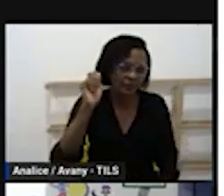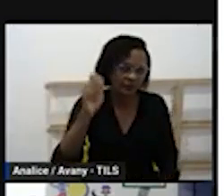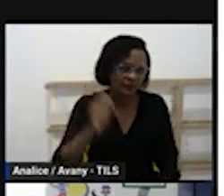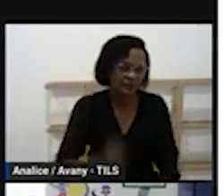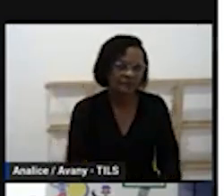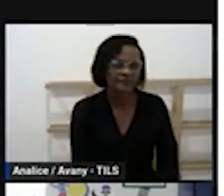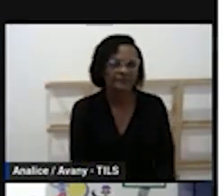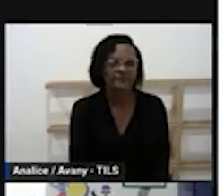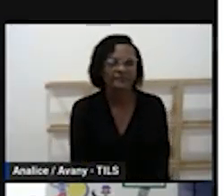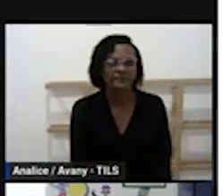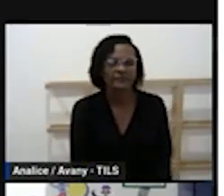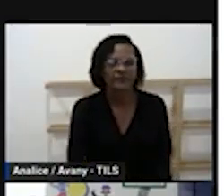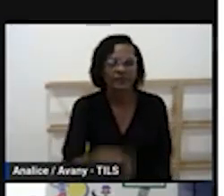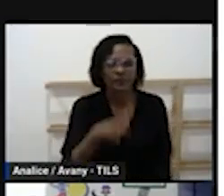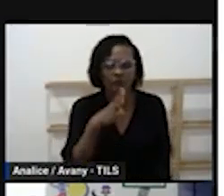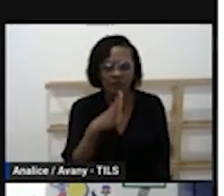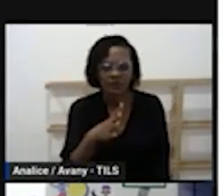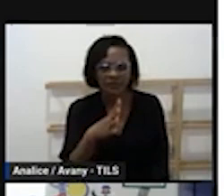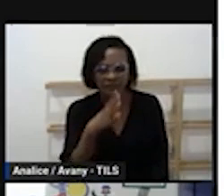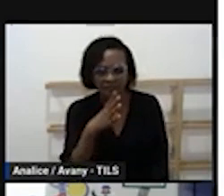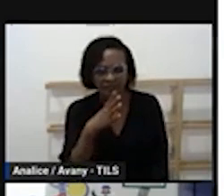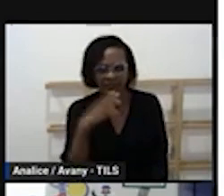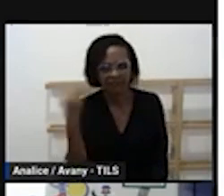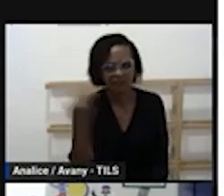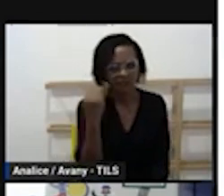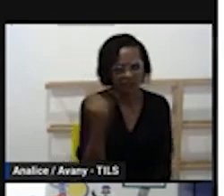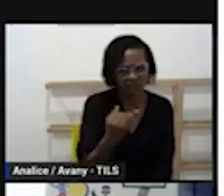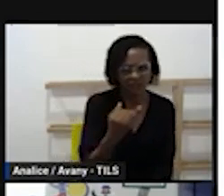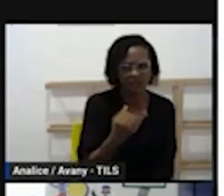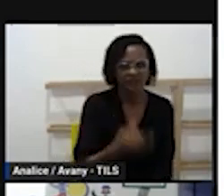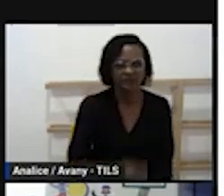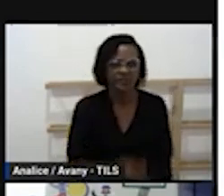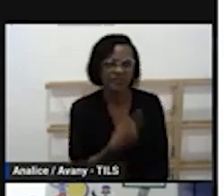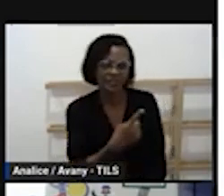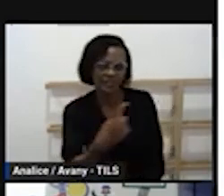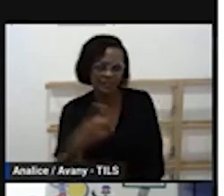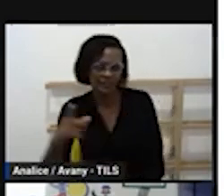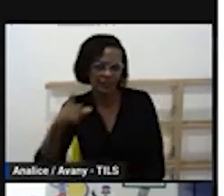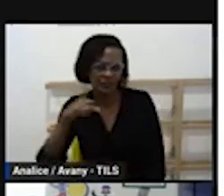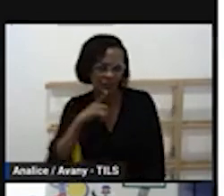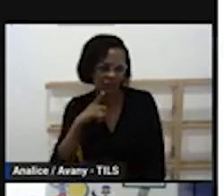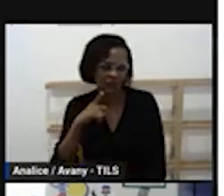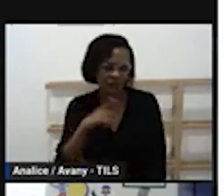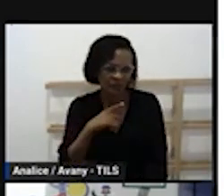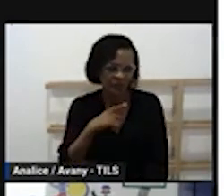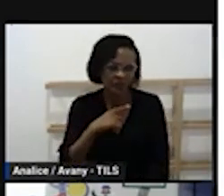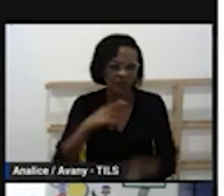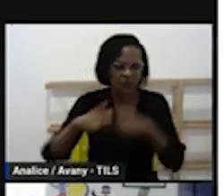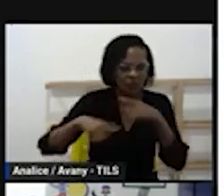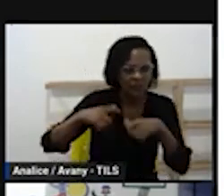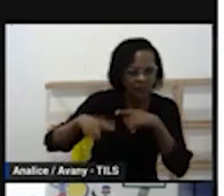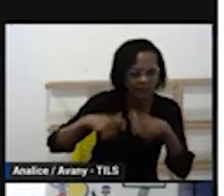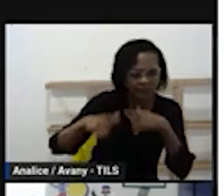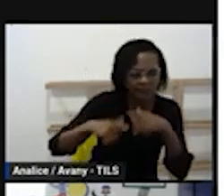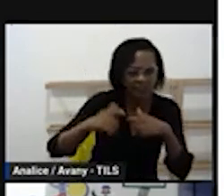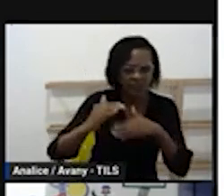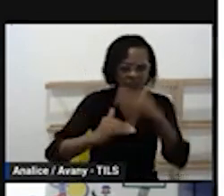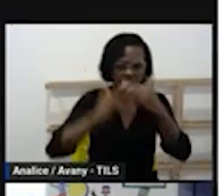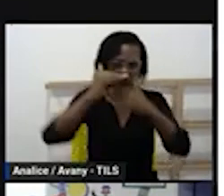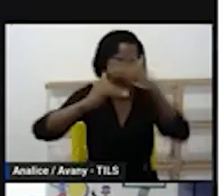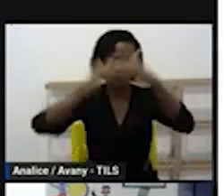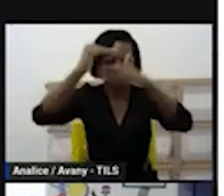de conhecimentos relativos à importância são necessários conhecimentos relativos à